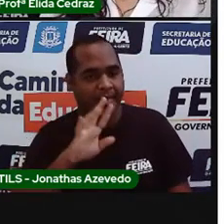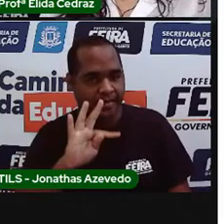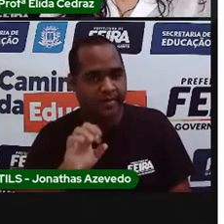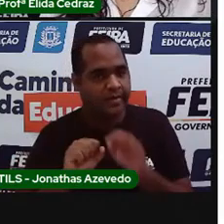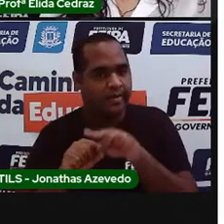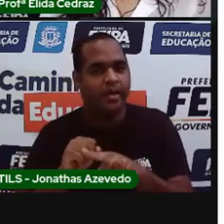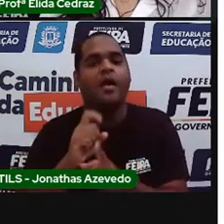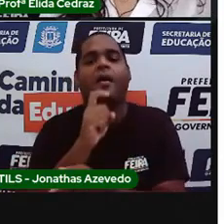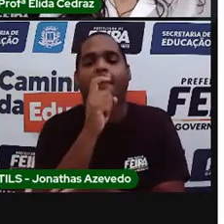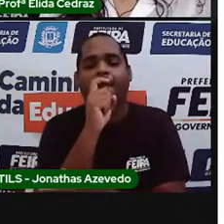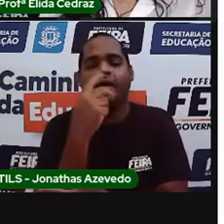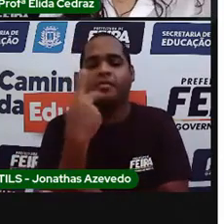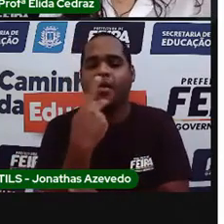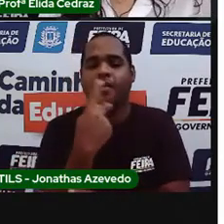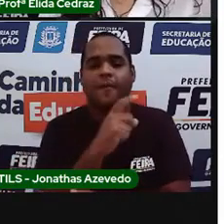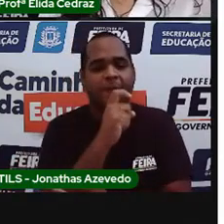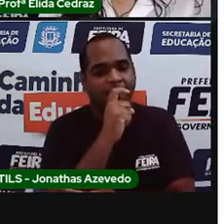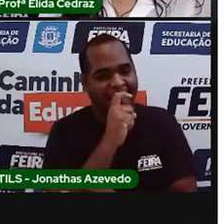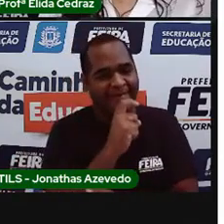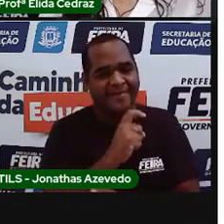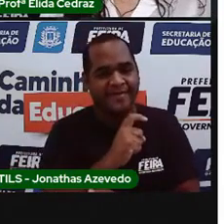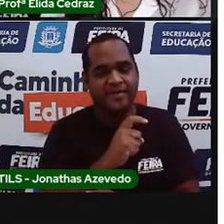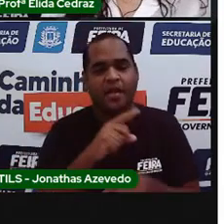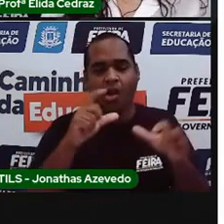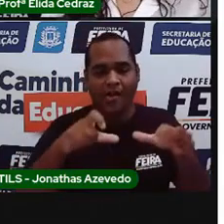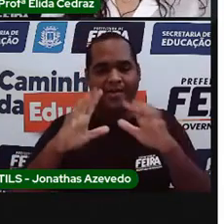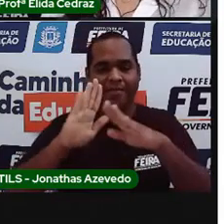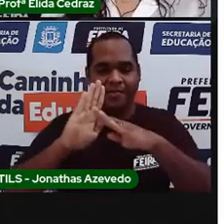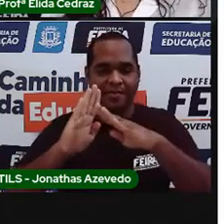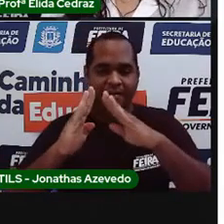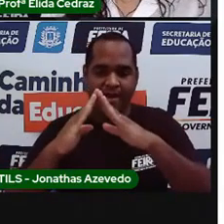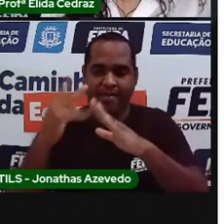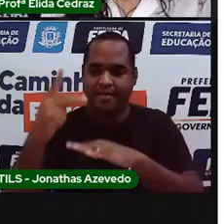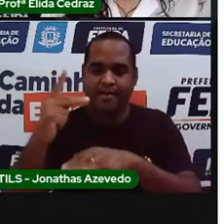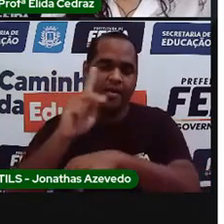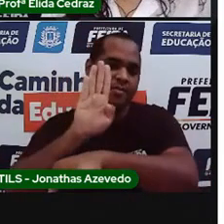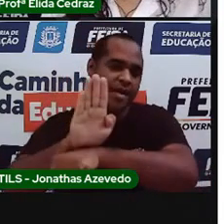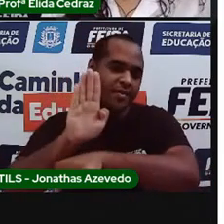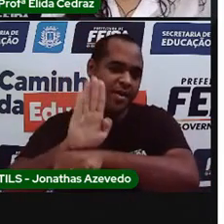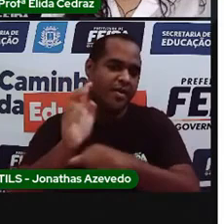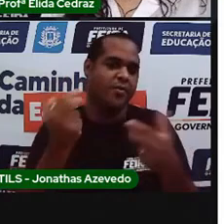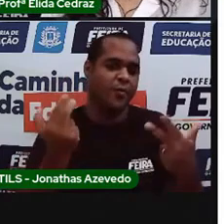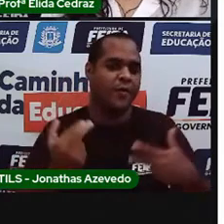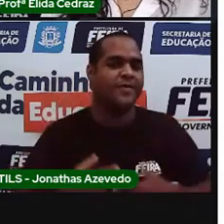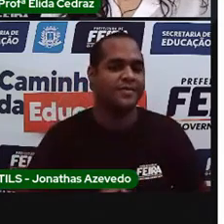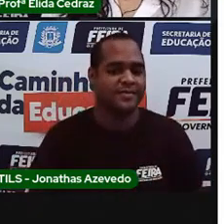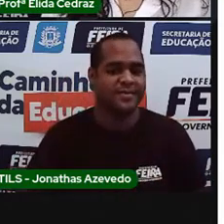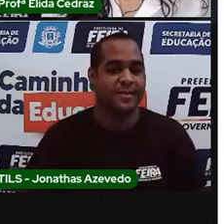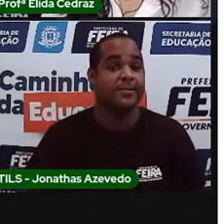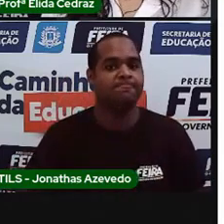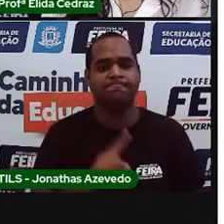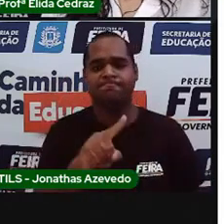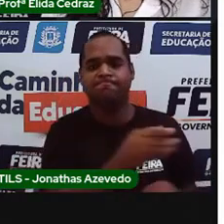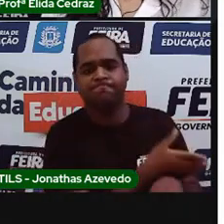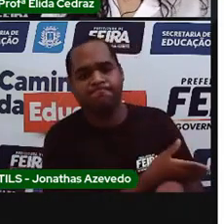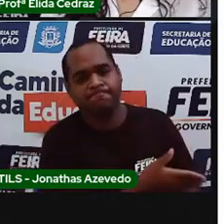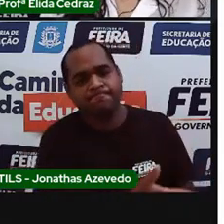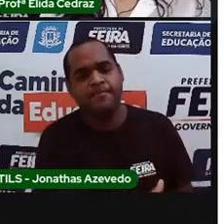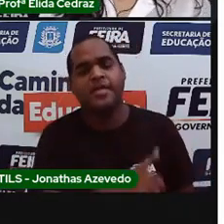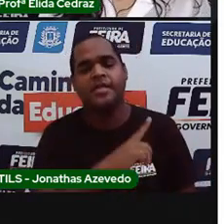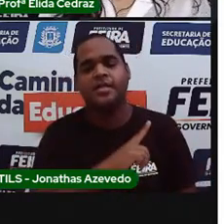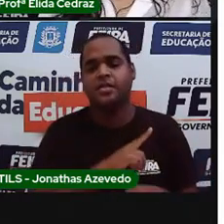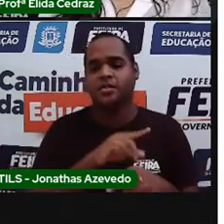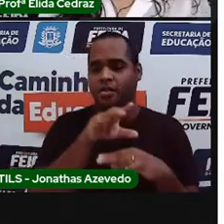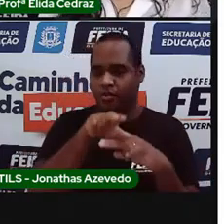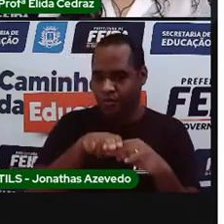são os pais do meu pai e moramos num mesmo bairro. Eles têm o costume